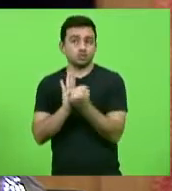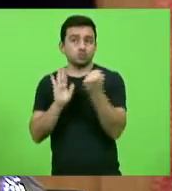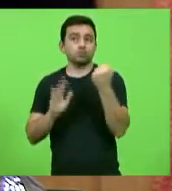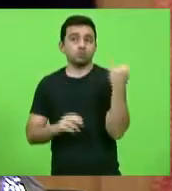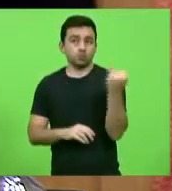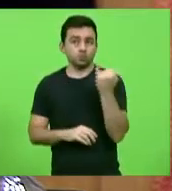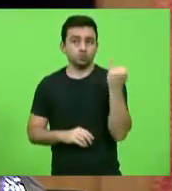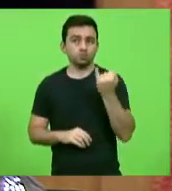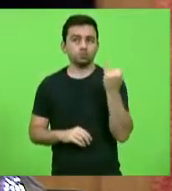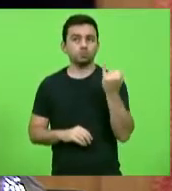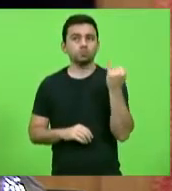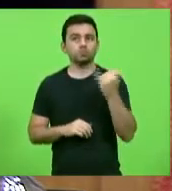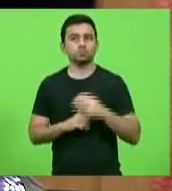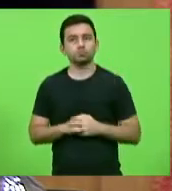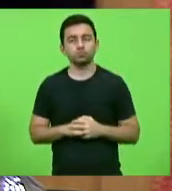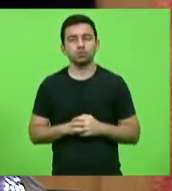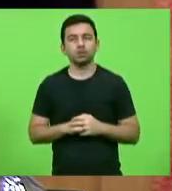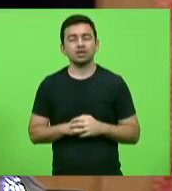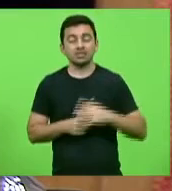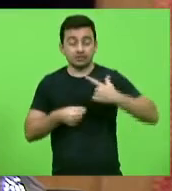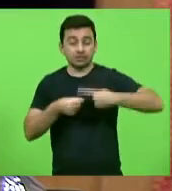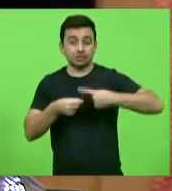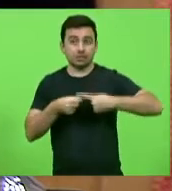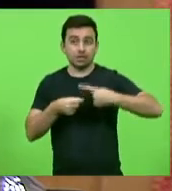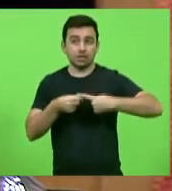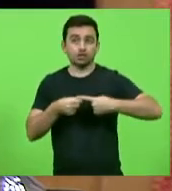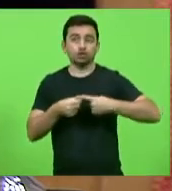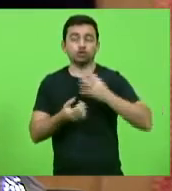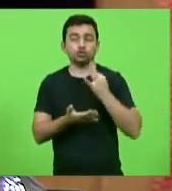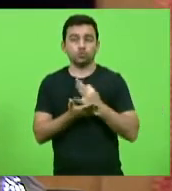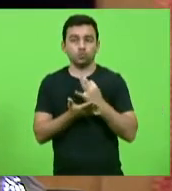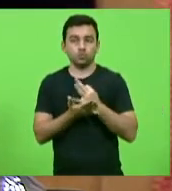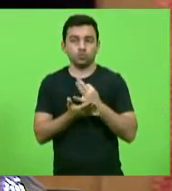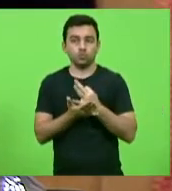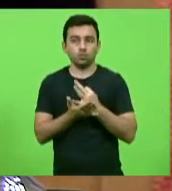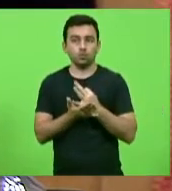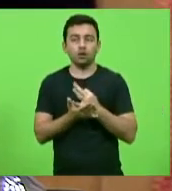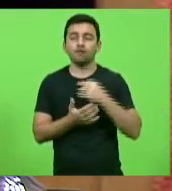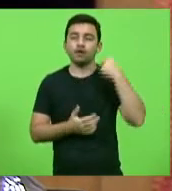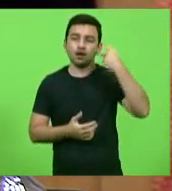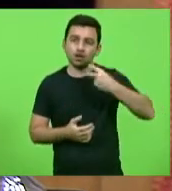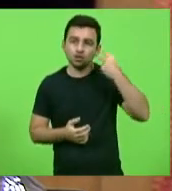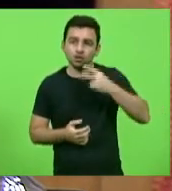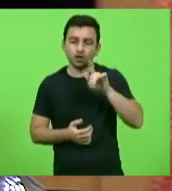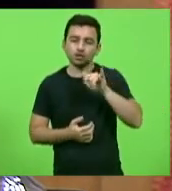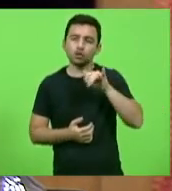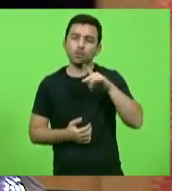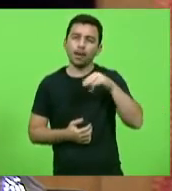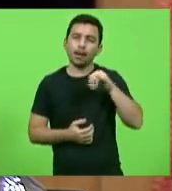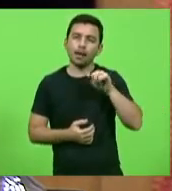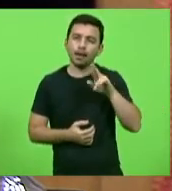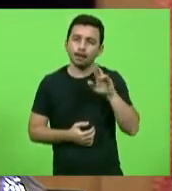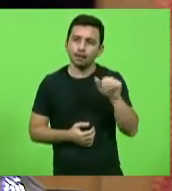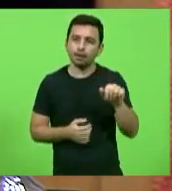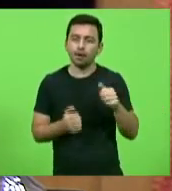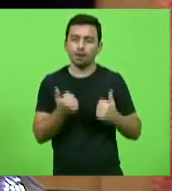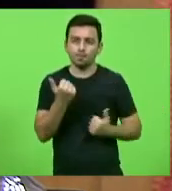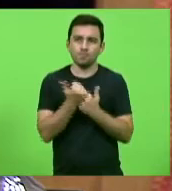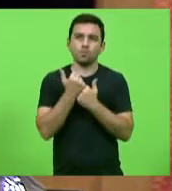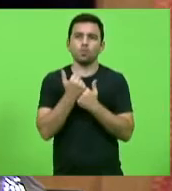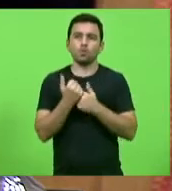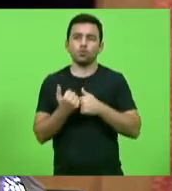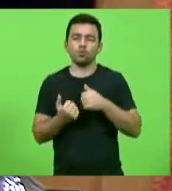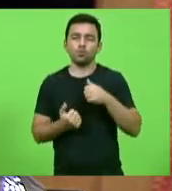do município de Timbó, dessa iniciativa da vereadora Gilmara, que tem o apoio do prefeito